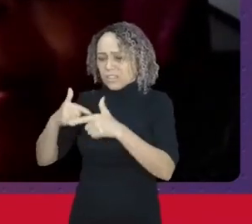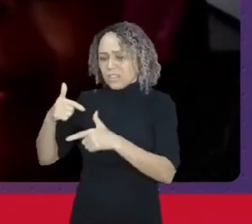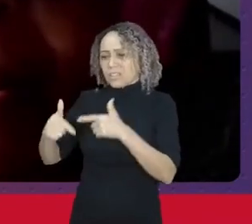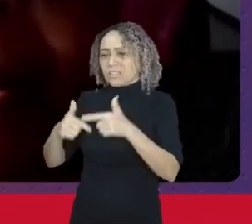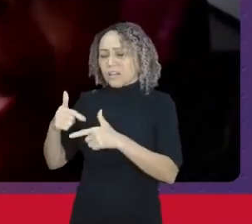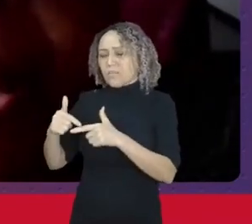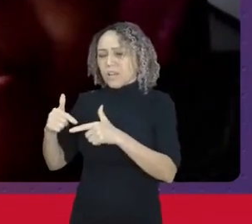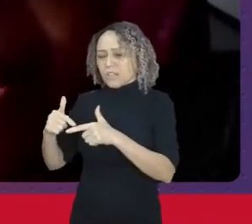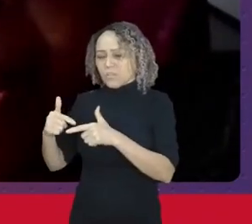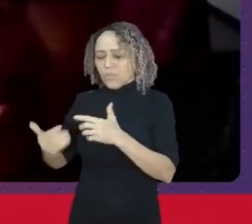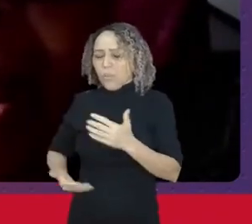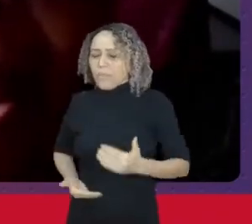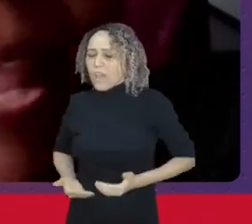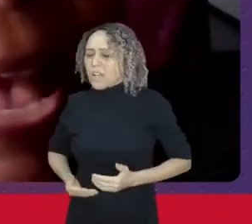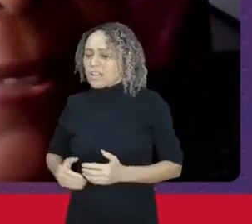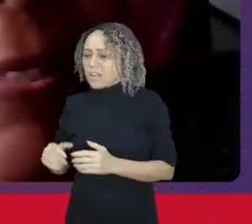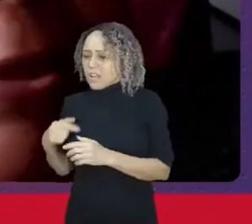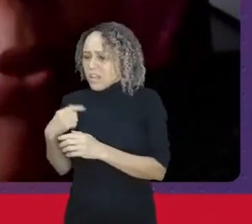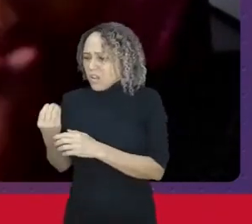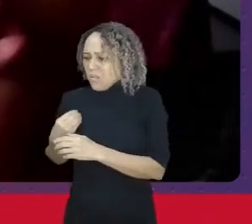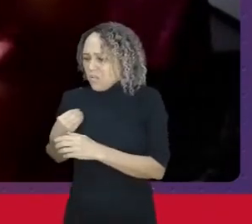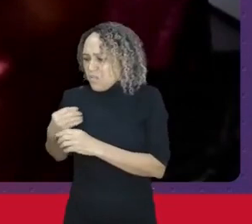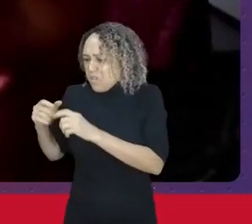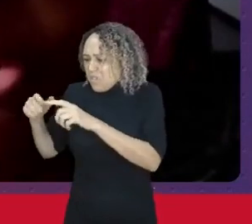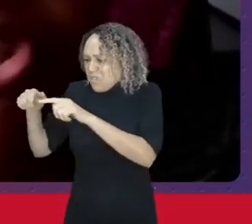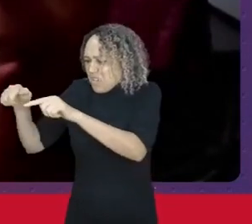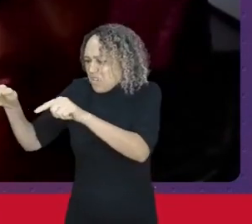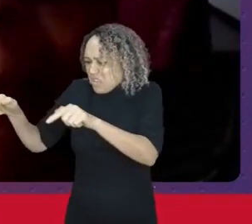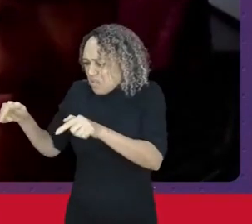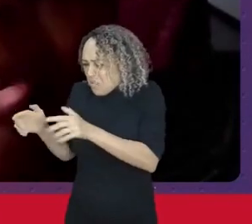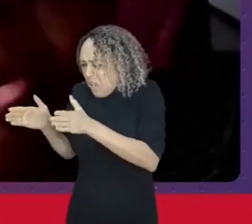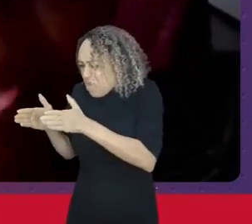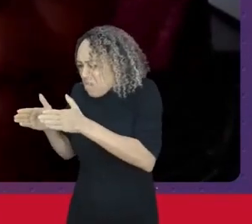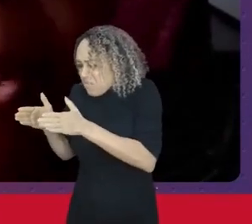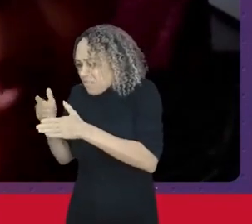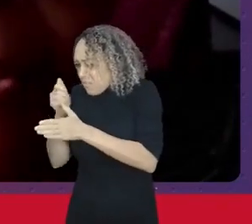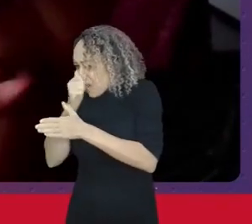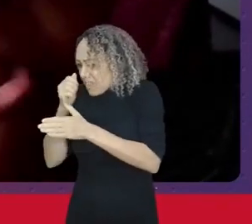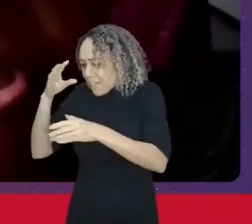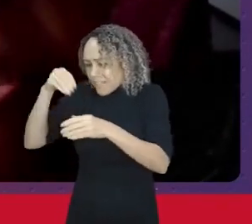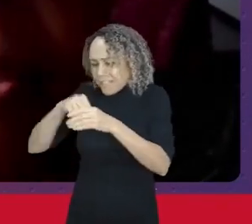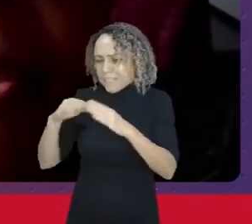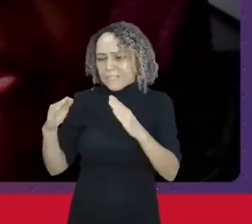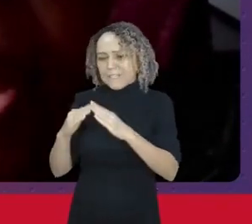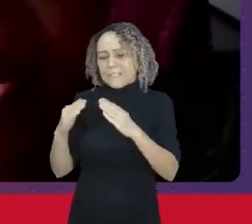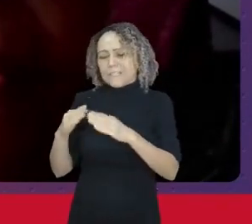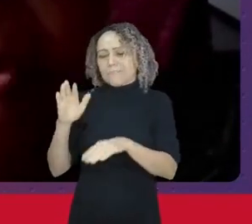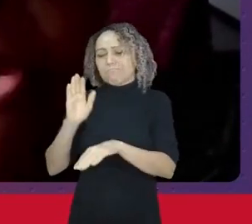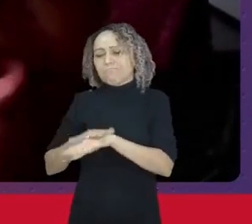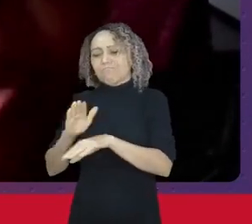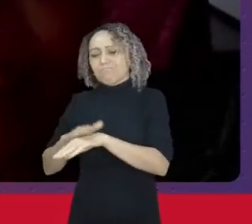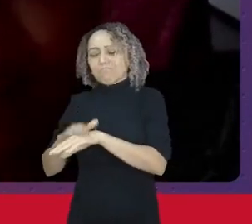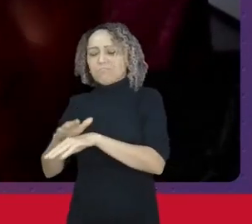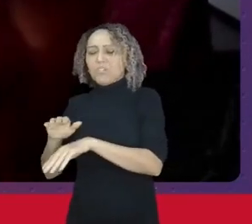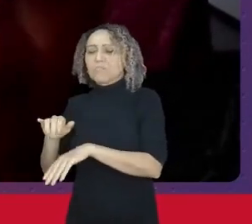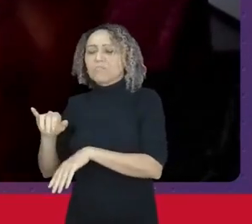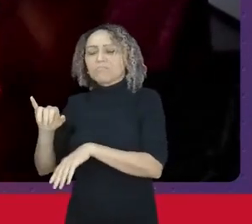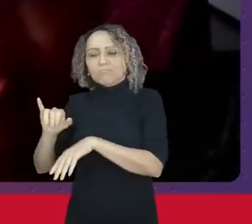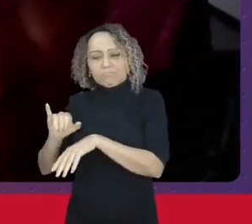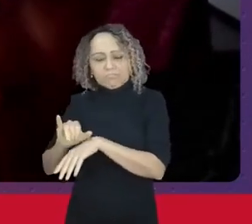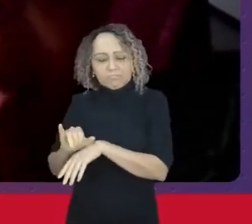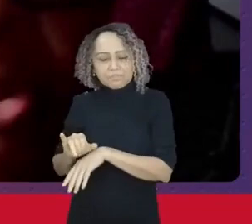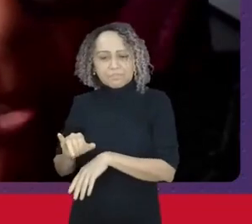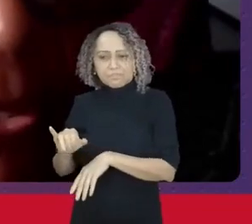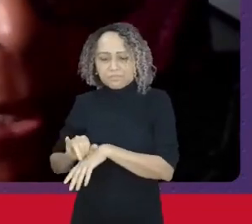aprovada esta lei aliás esse conjunto de itens para garantia do direito das